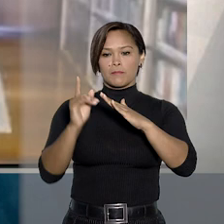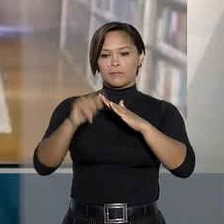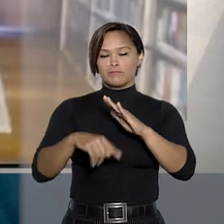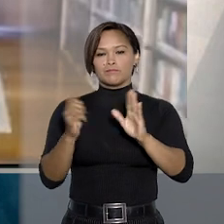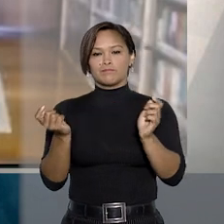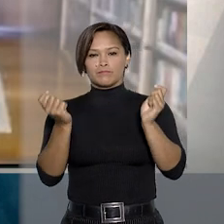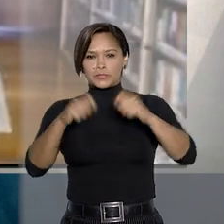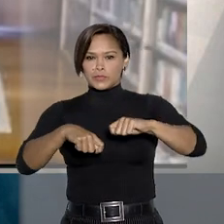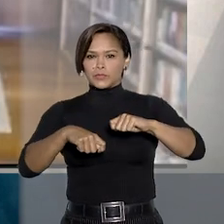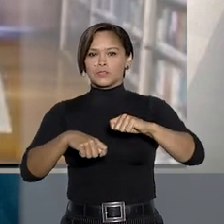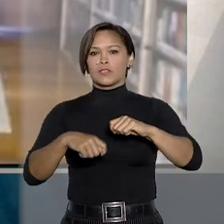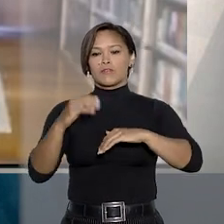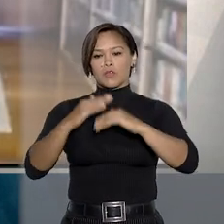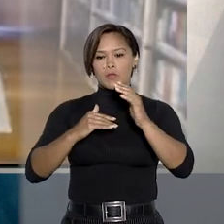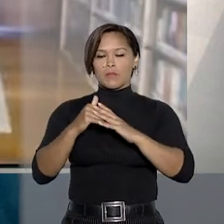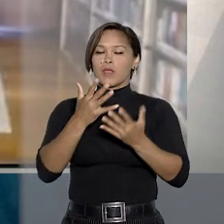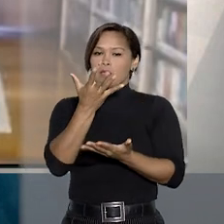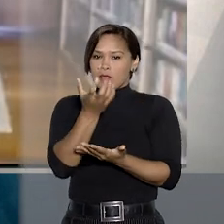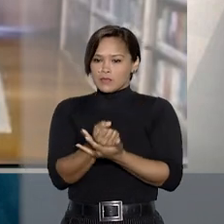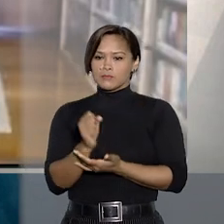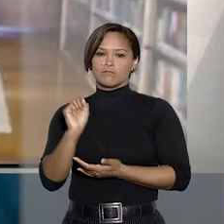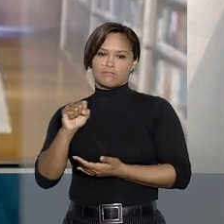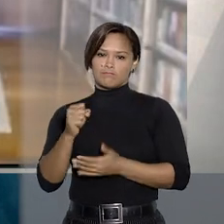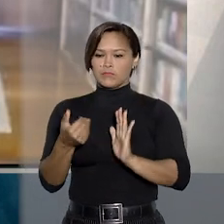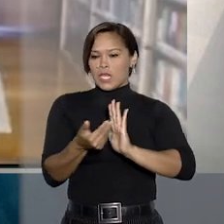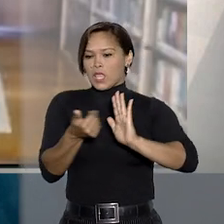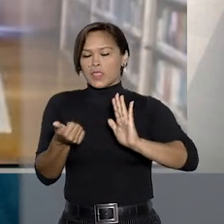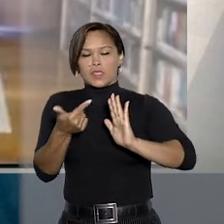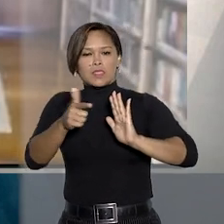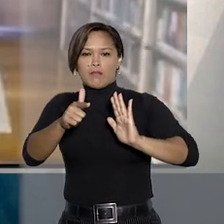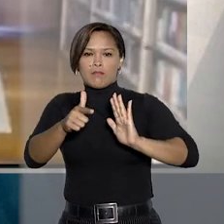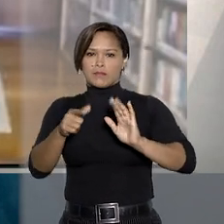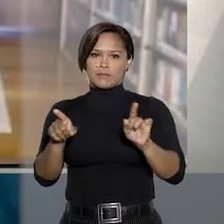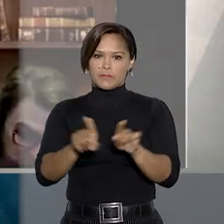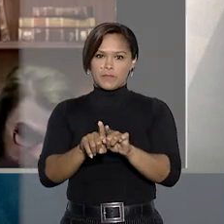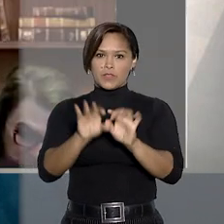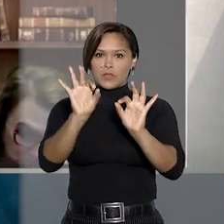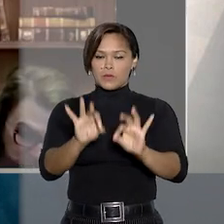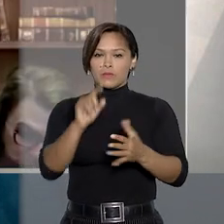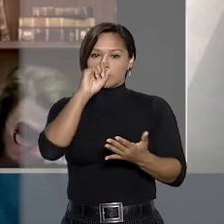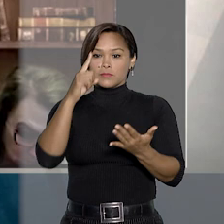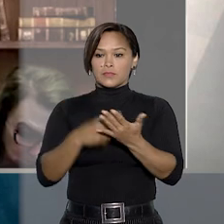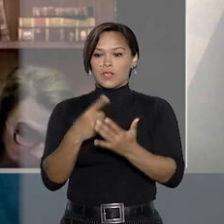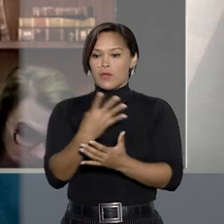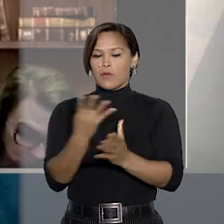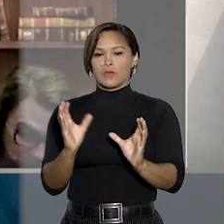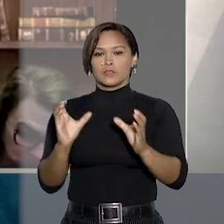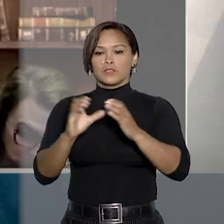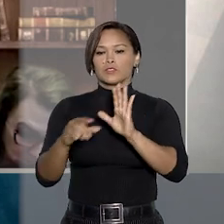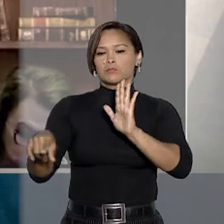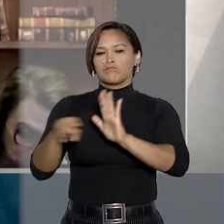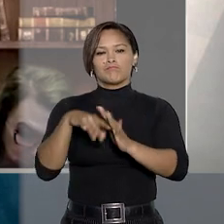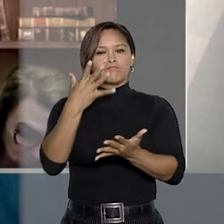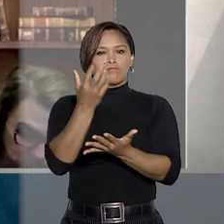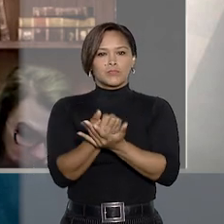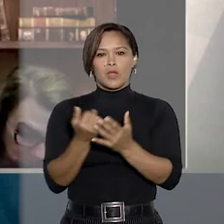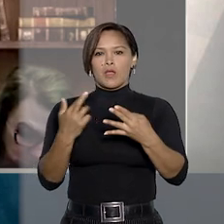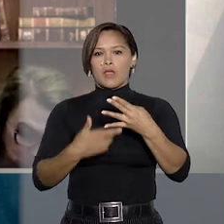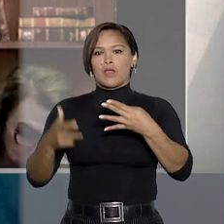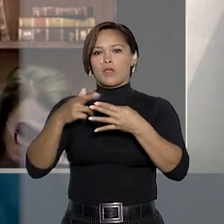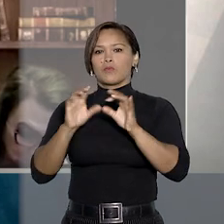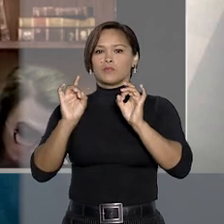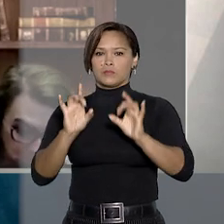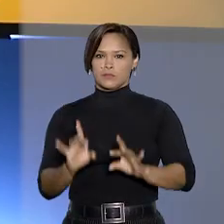de cumprir sua finalidade, é admissível a recusa de novos associados. Com a decisão, a quarta turma negou o provimento ao